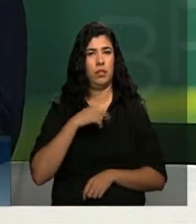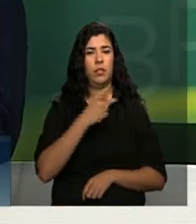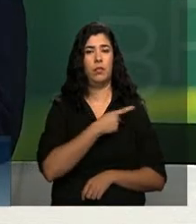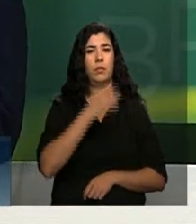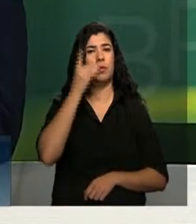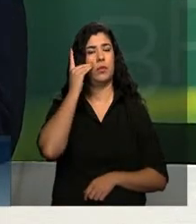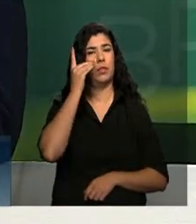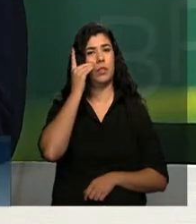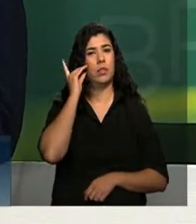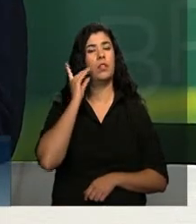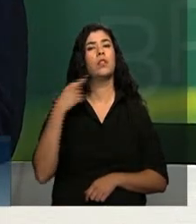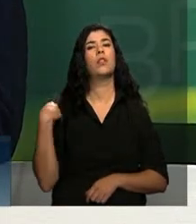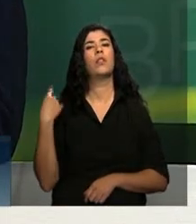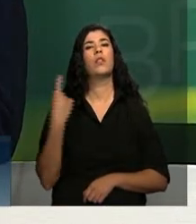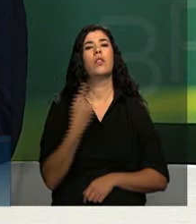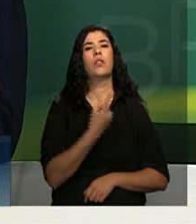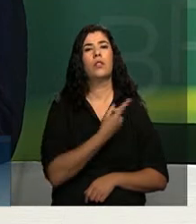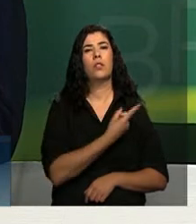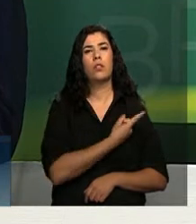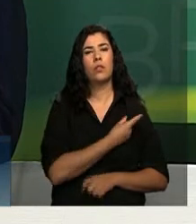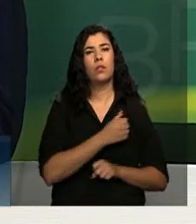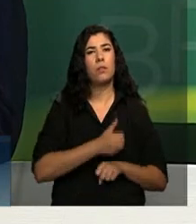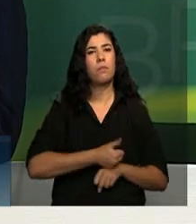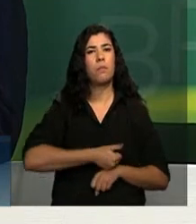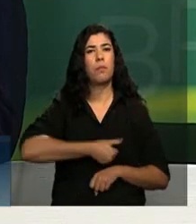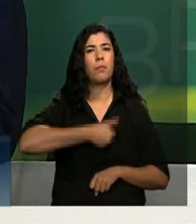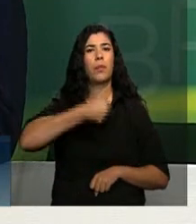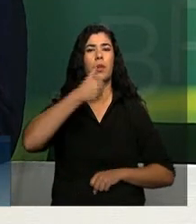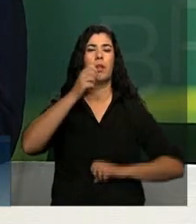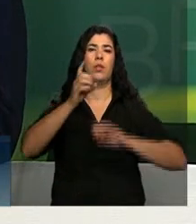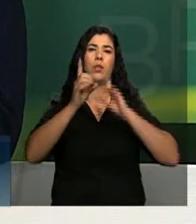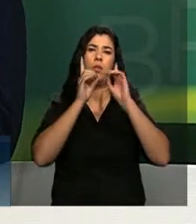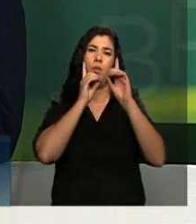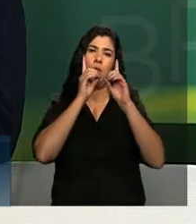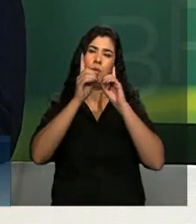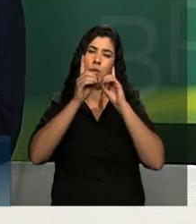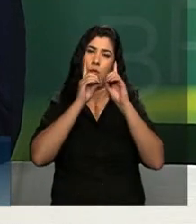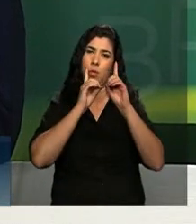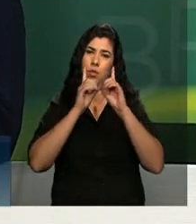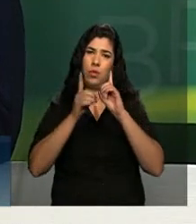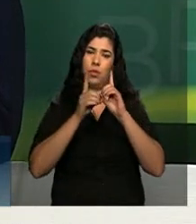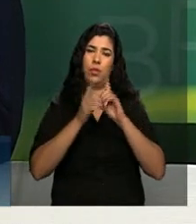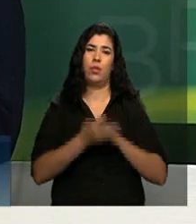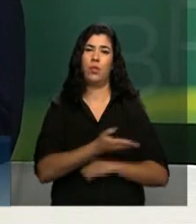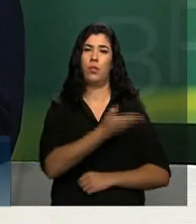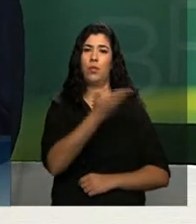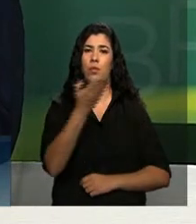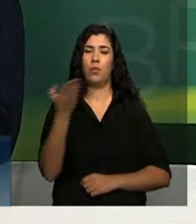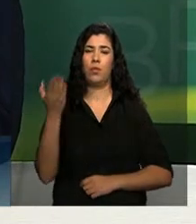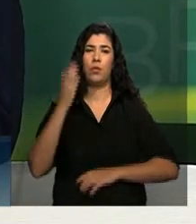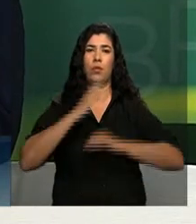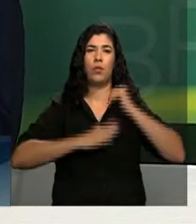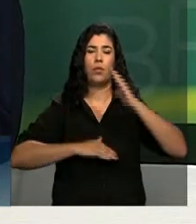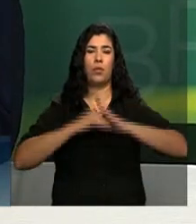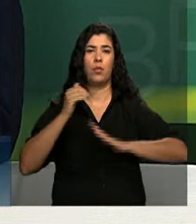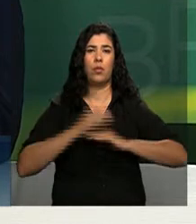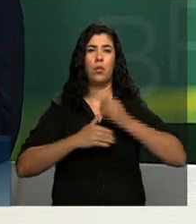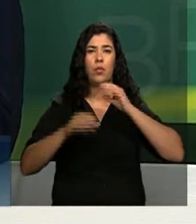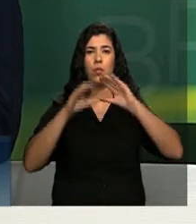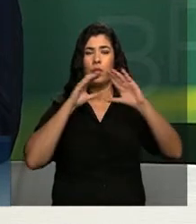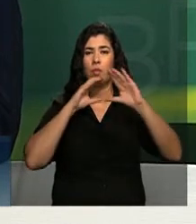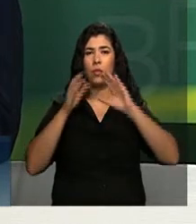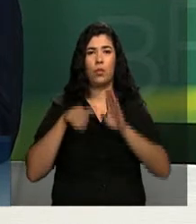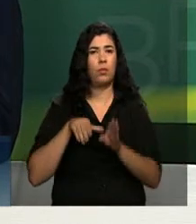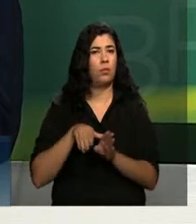de nós melhorarmos o diálogo cotidiano do governo com os veículos e com os profissionais de comunicação, é uma